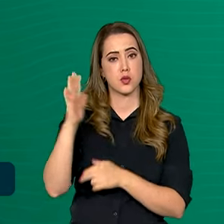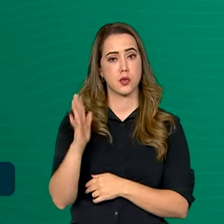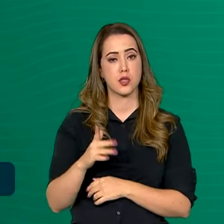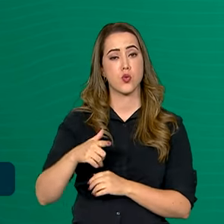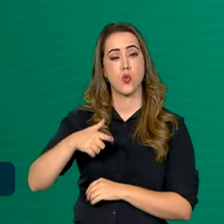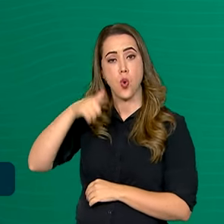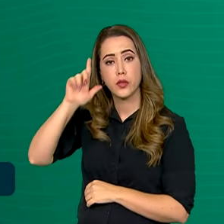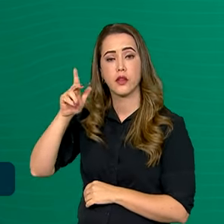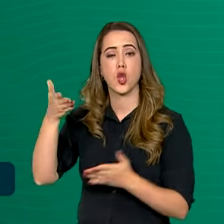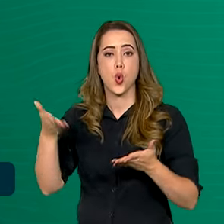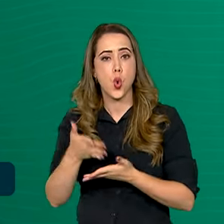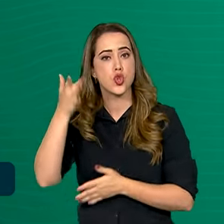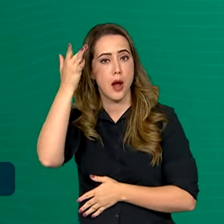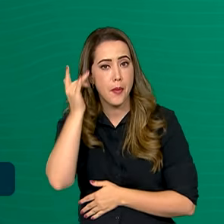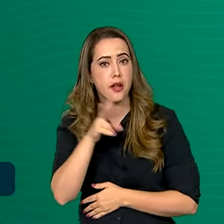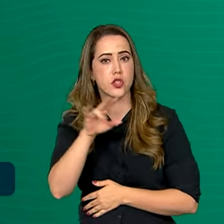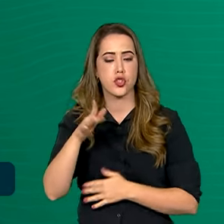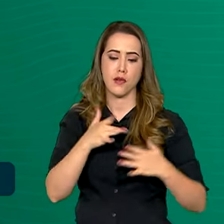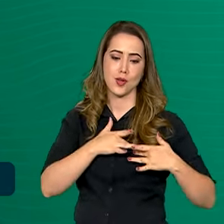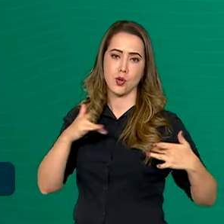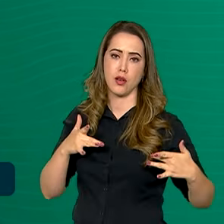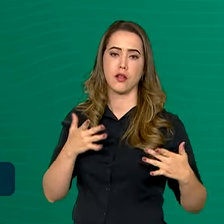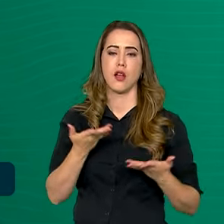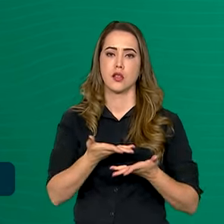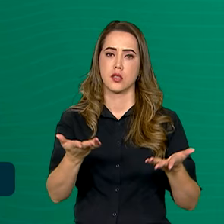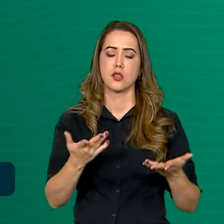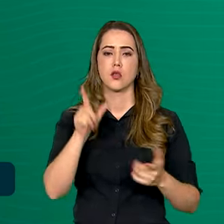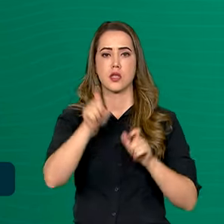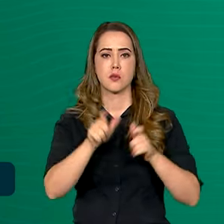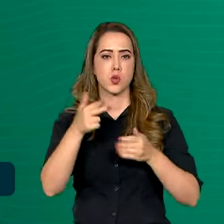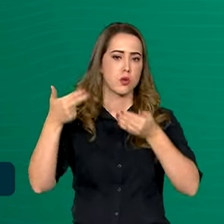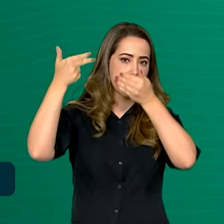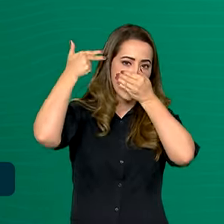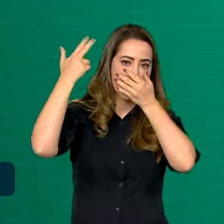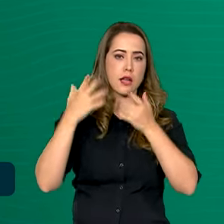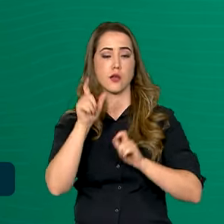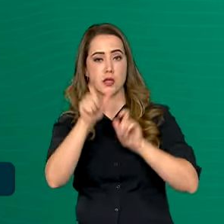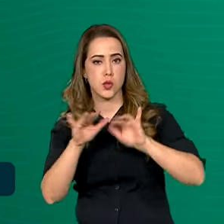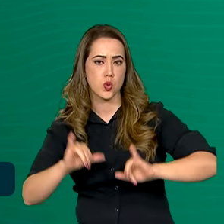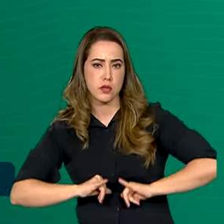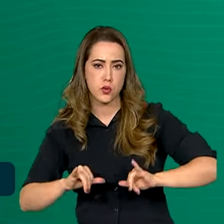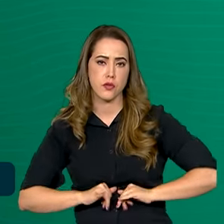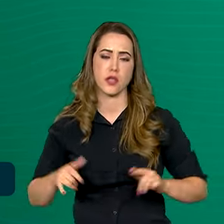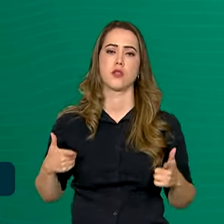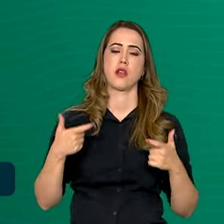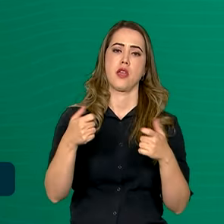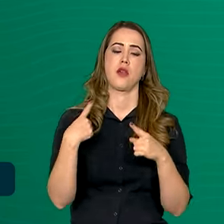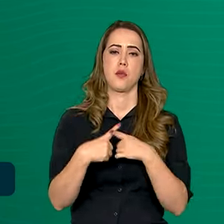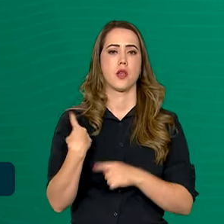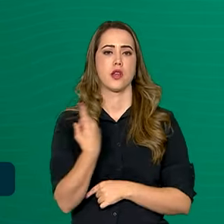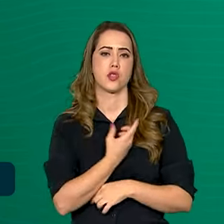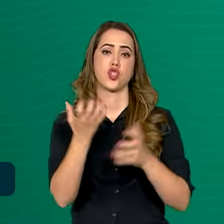e amanhã, nós estaremos solidários com a vítima do sequestro, com a vítima dessa guerra, porque nós